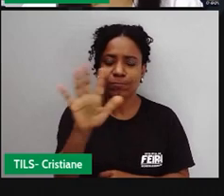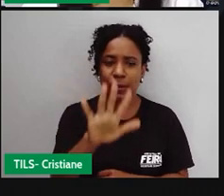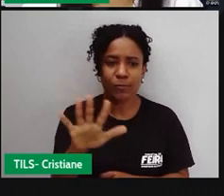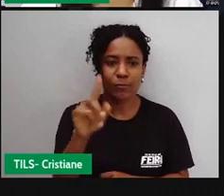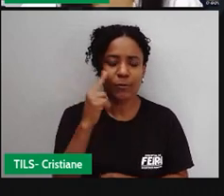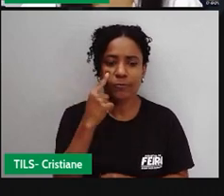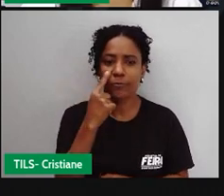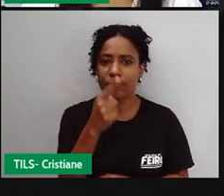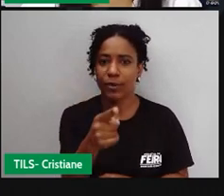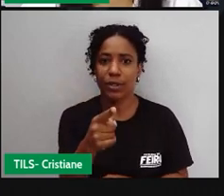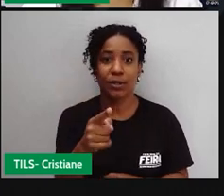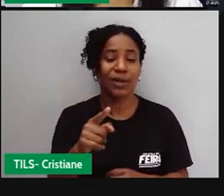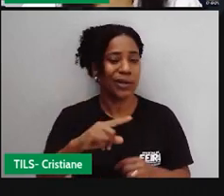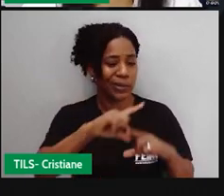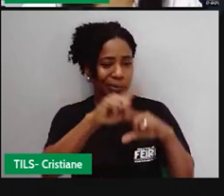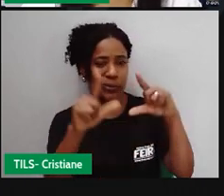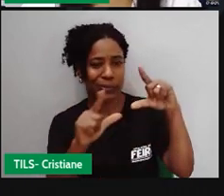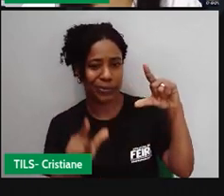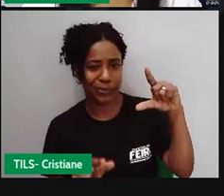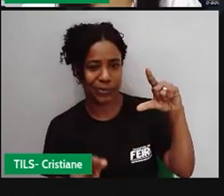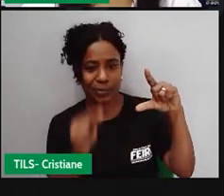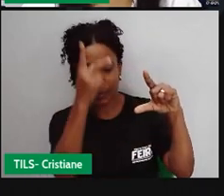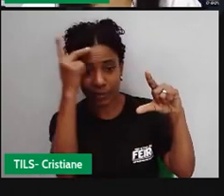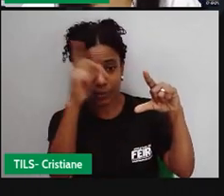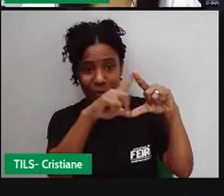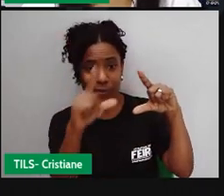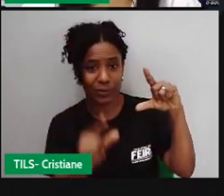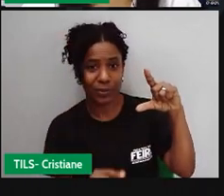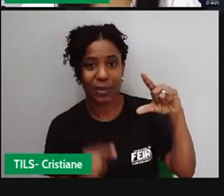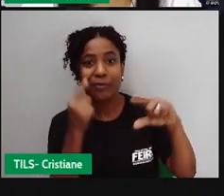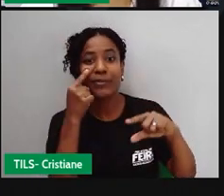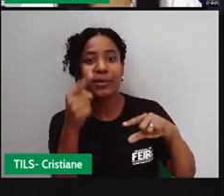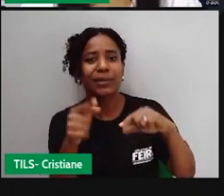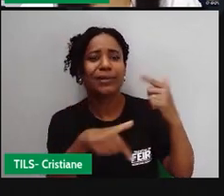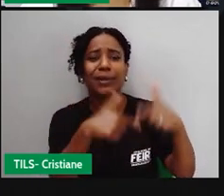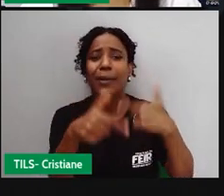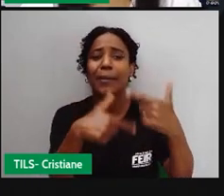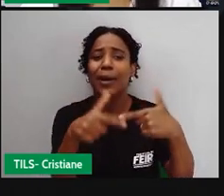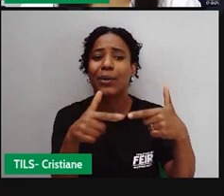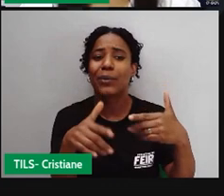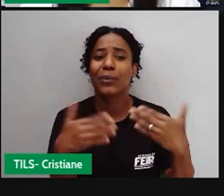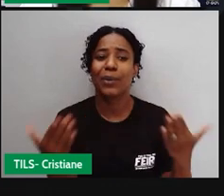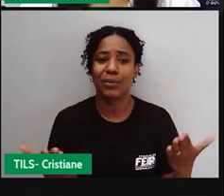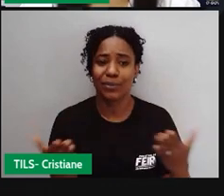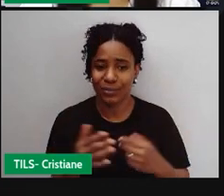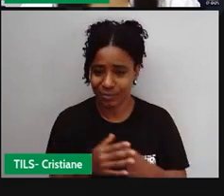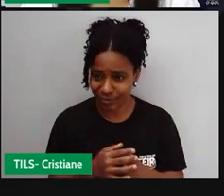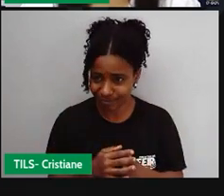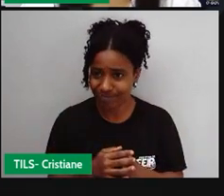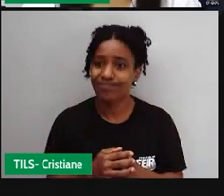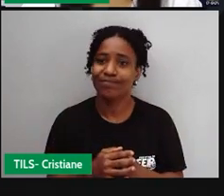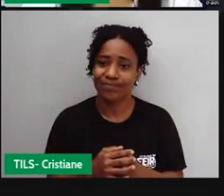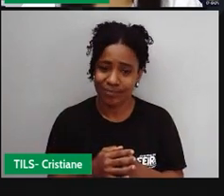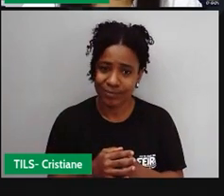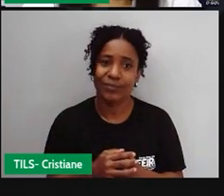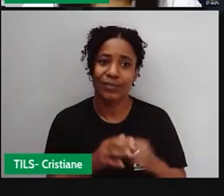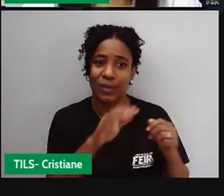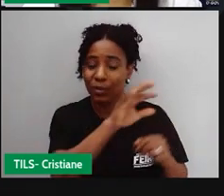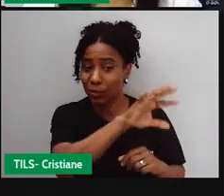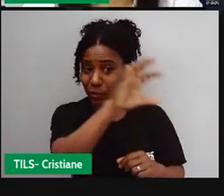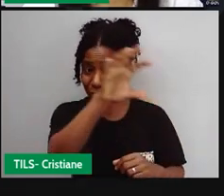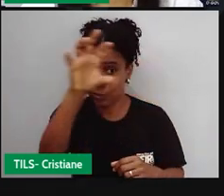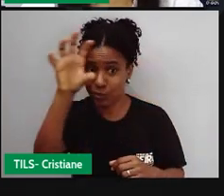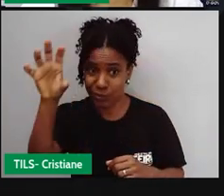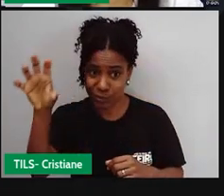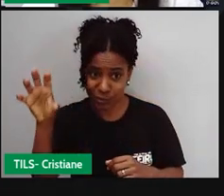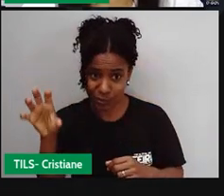africanos eram expostos ao chegarem aqui em nosso país. É uma situação que acontecia em outros lugares também,